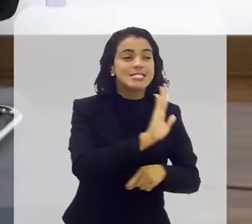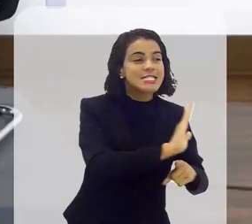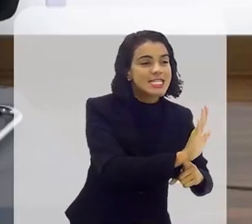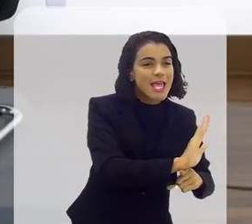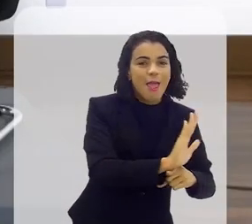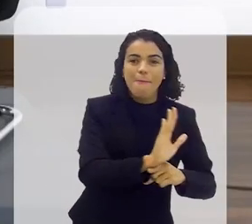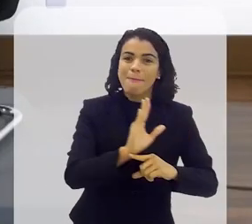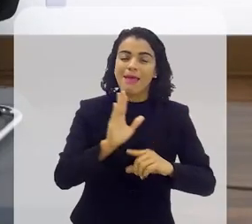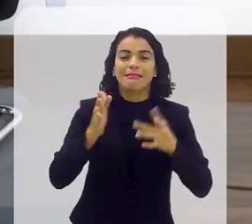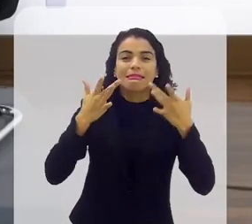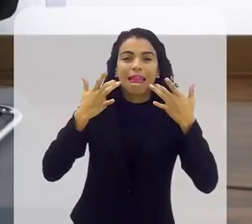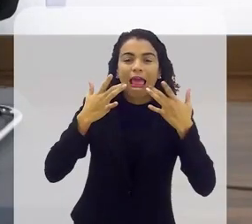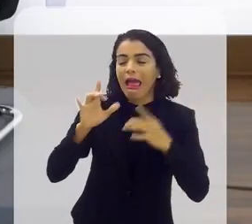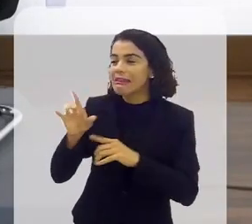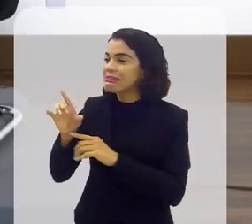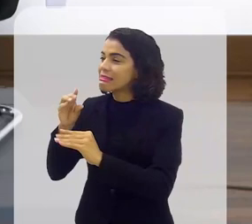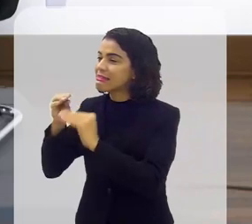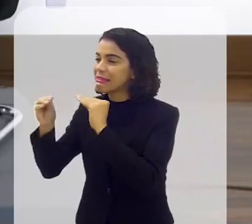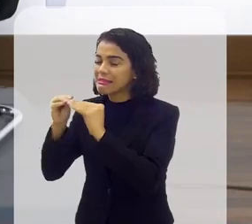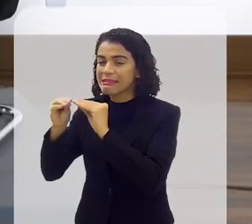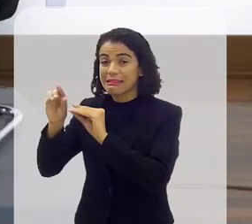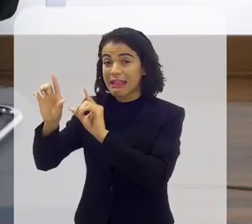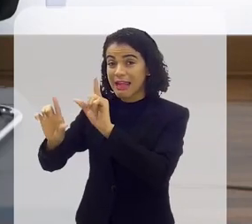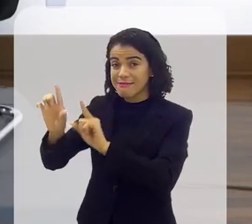cinema, teatro ou televisão? olha,